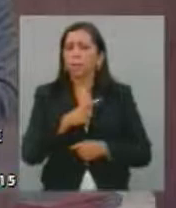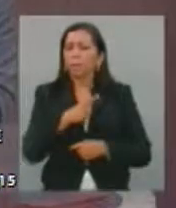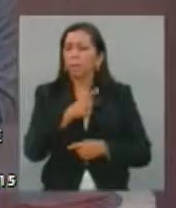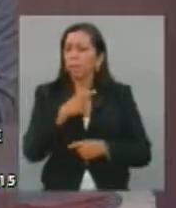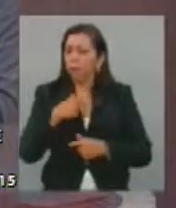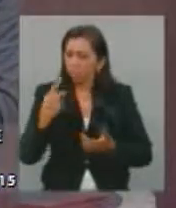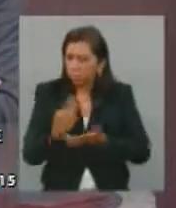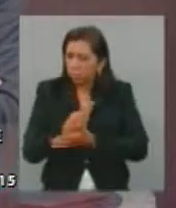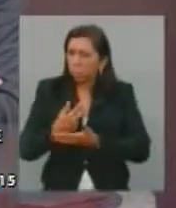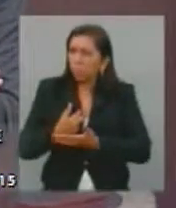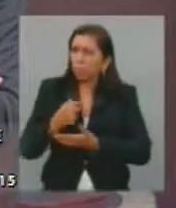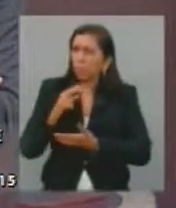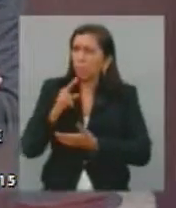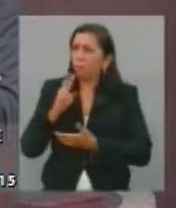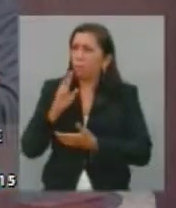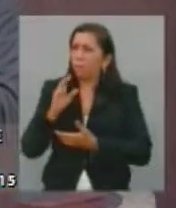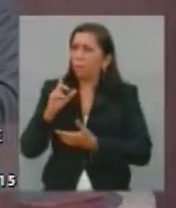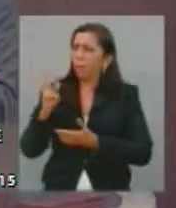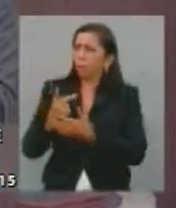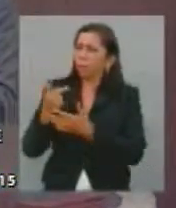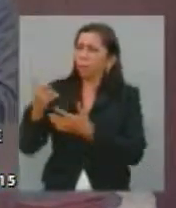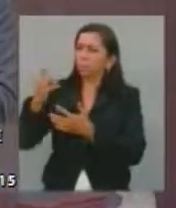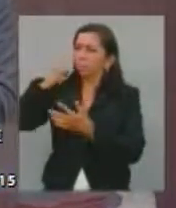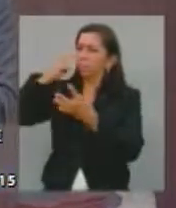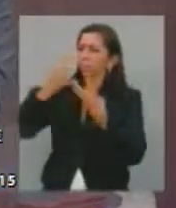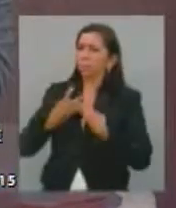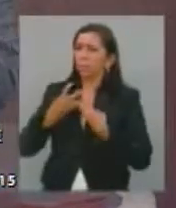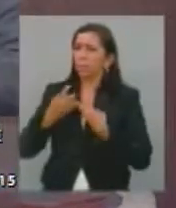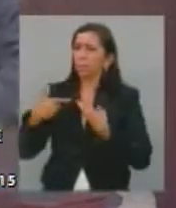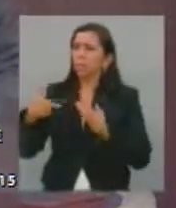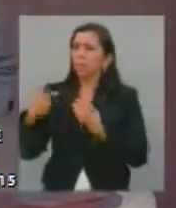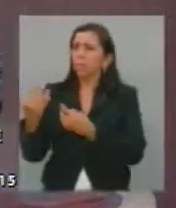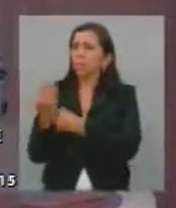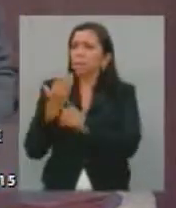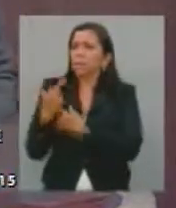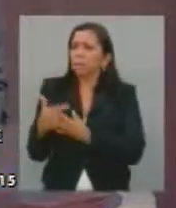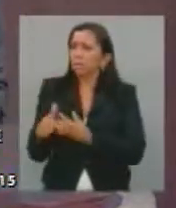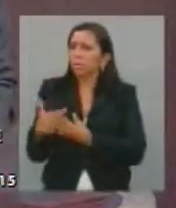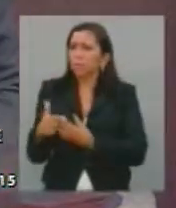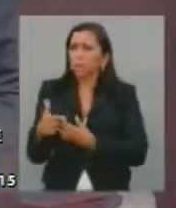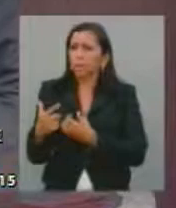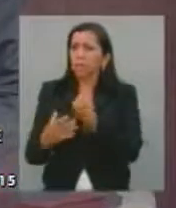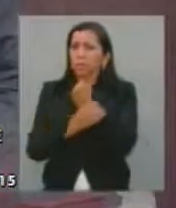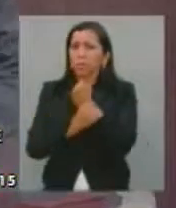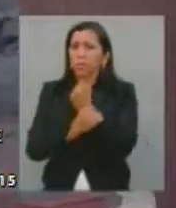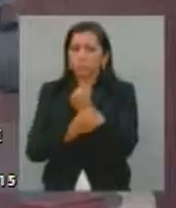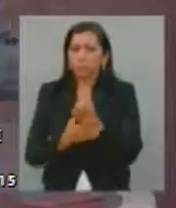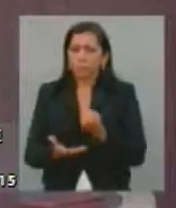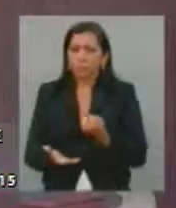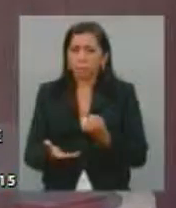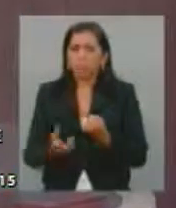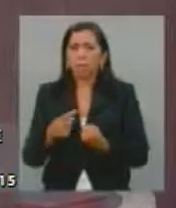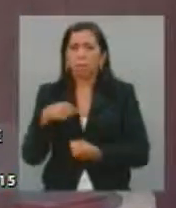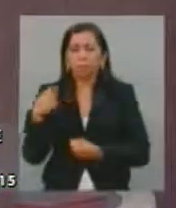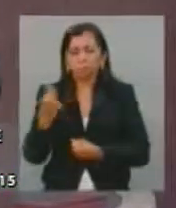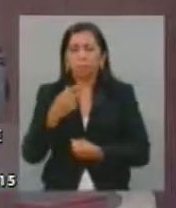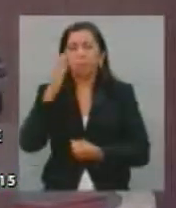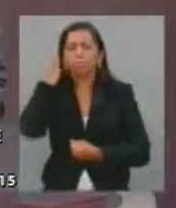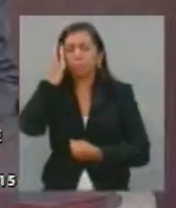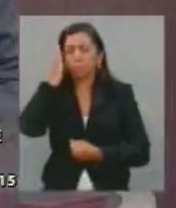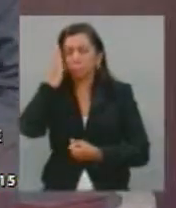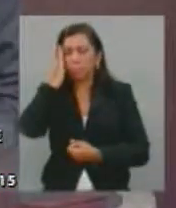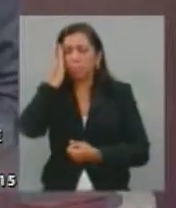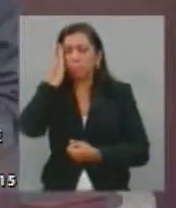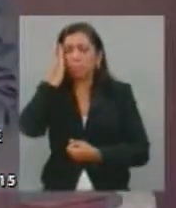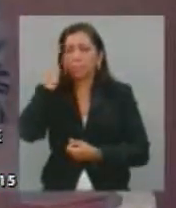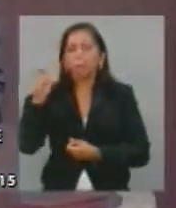vítima de um aparato inadequado para a sua segurança. Nós reconhecemos que a